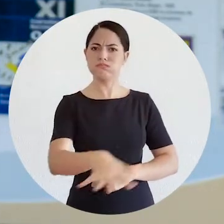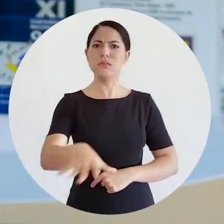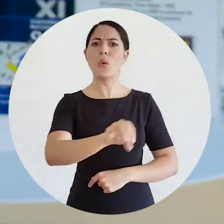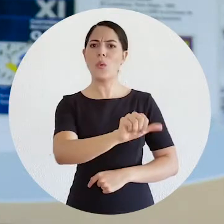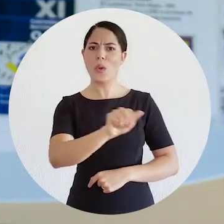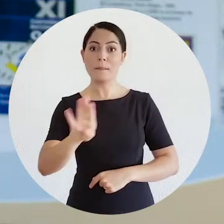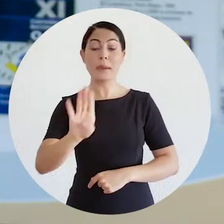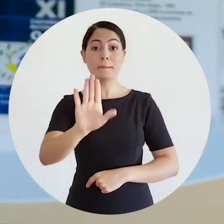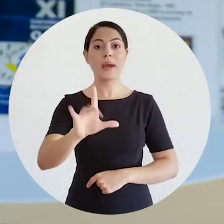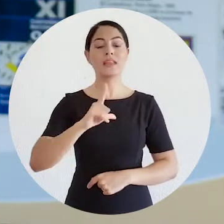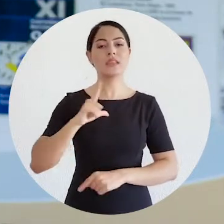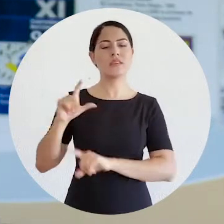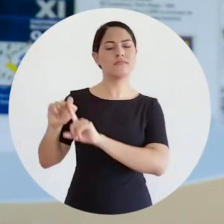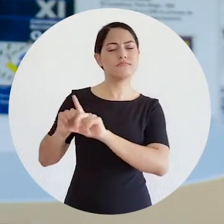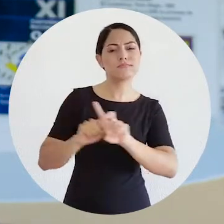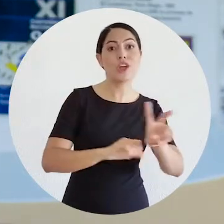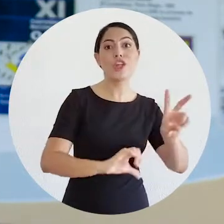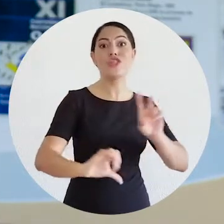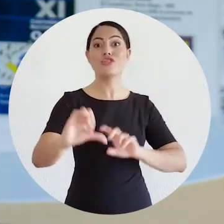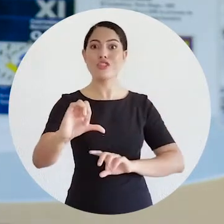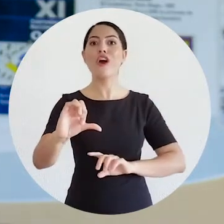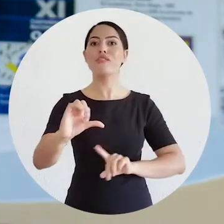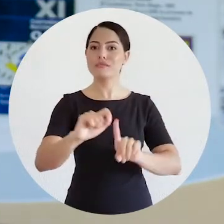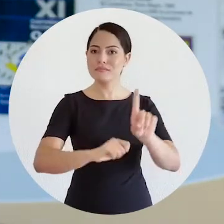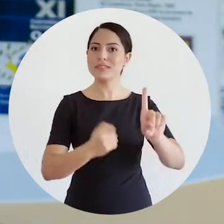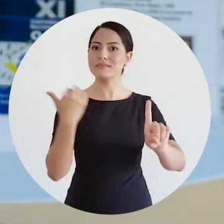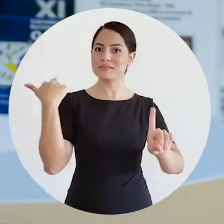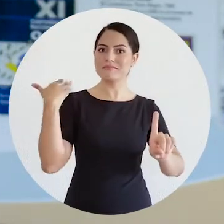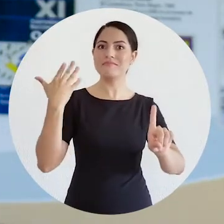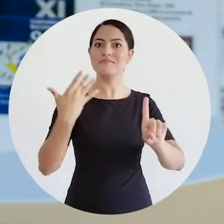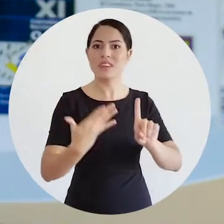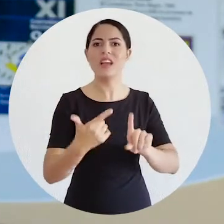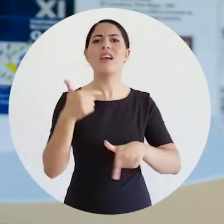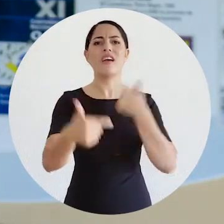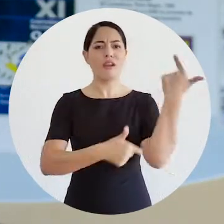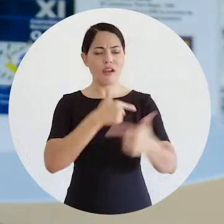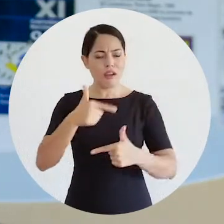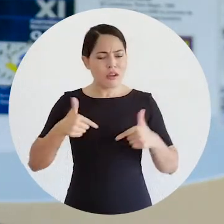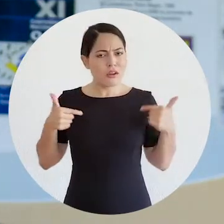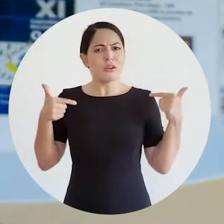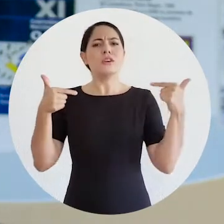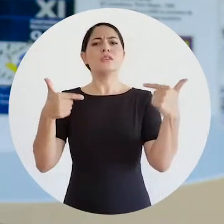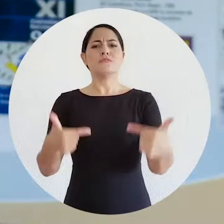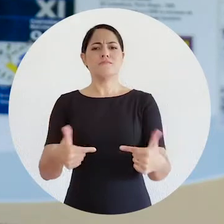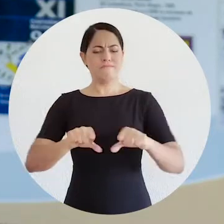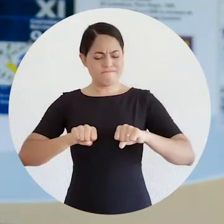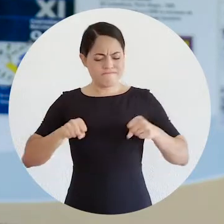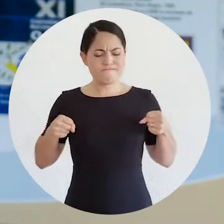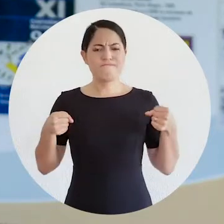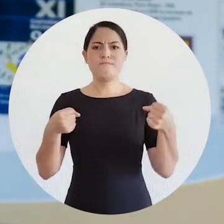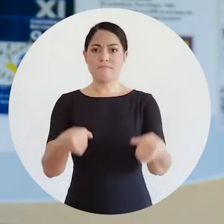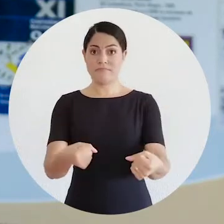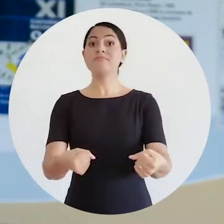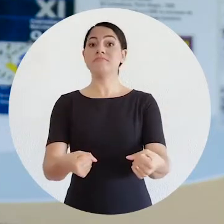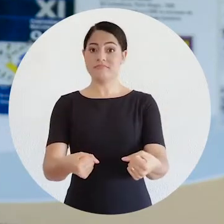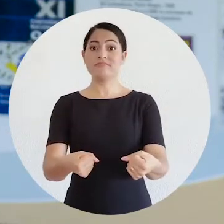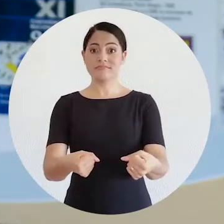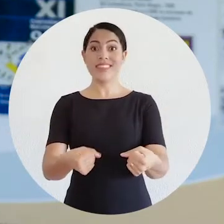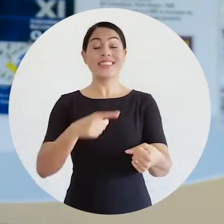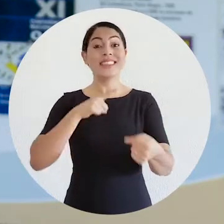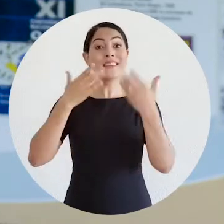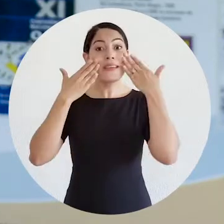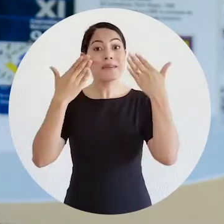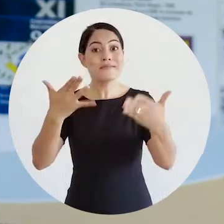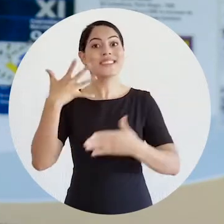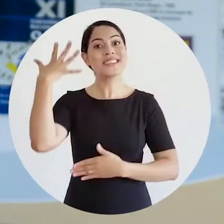dúvida nenhuma foi nos últimos nove meses que a gente teve a intensificação desse trabalho, começando com a apresentação